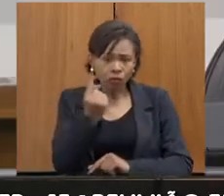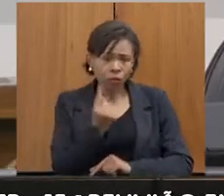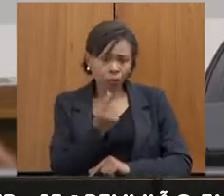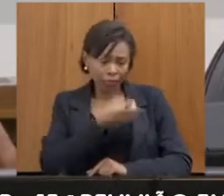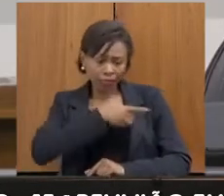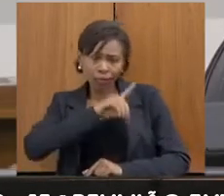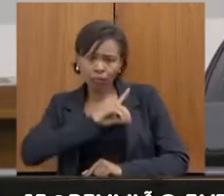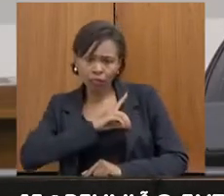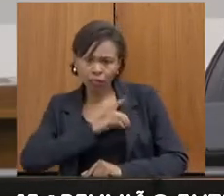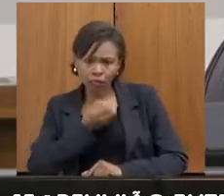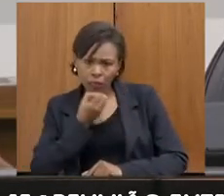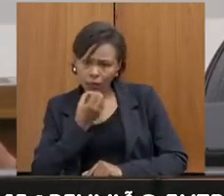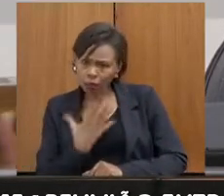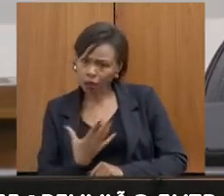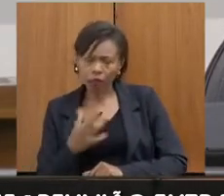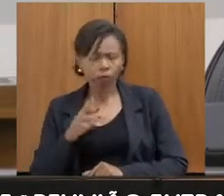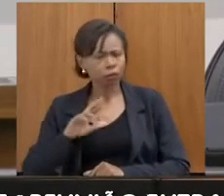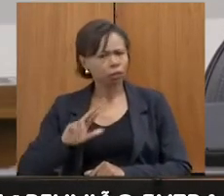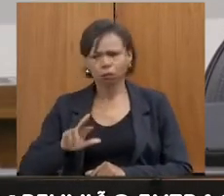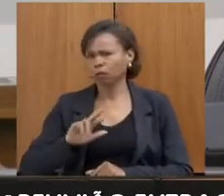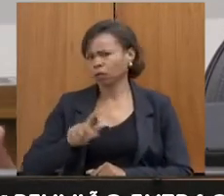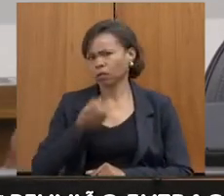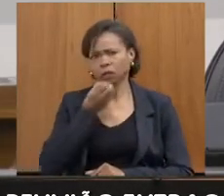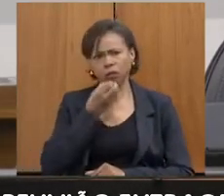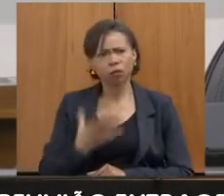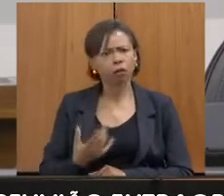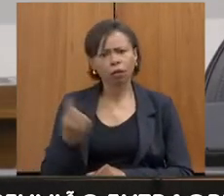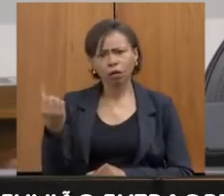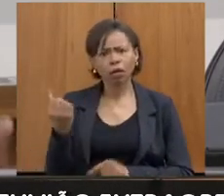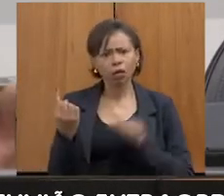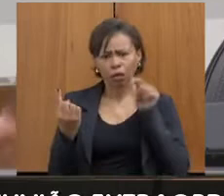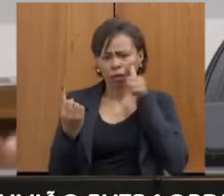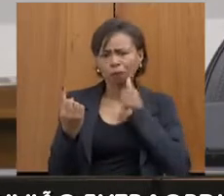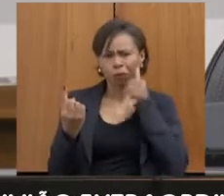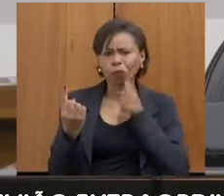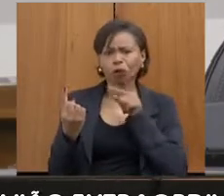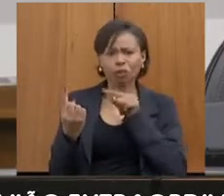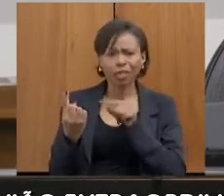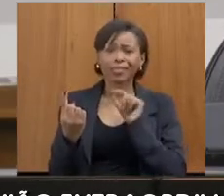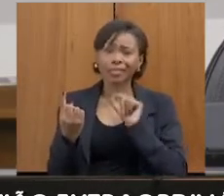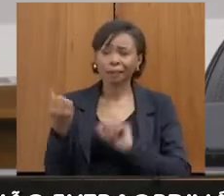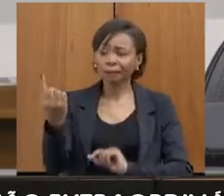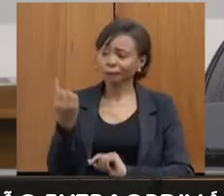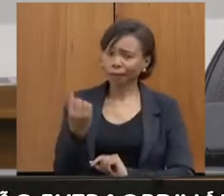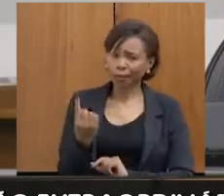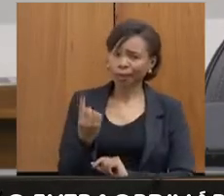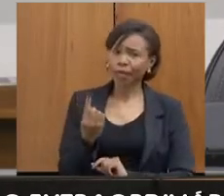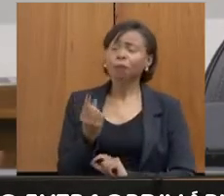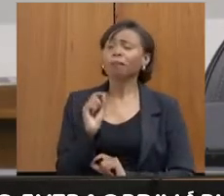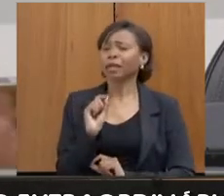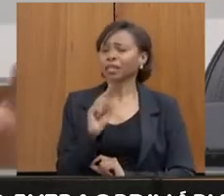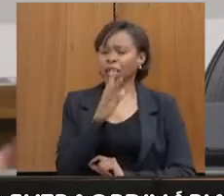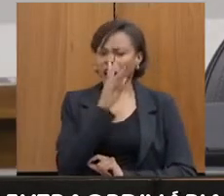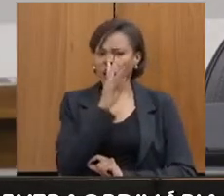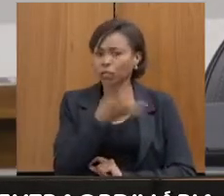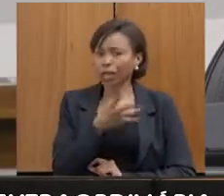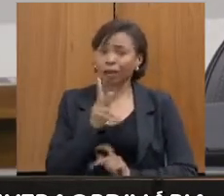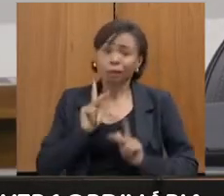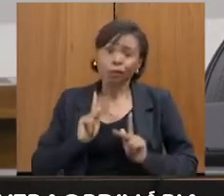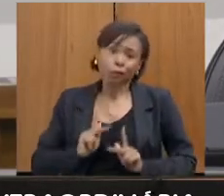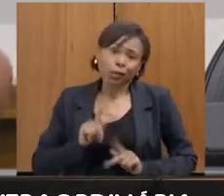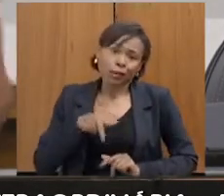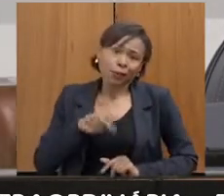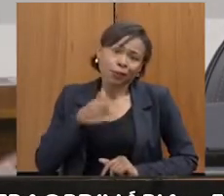tiver. Não é confortável estar ali, ela está lidando com uma situação ali, acusando uma pessoa que ela criou expectativas, que às vezes é pai do filho